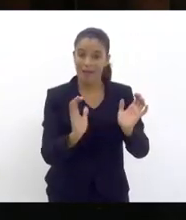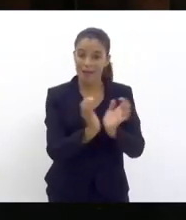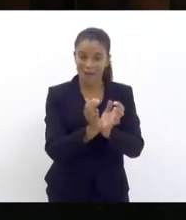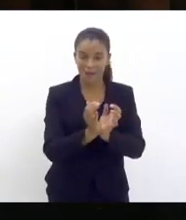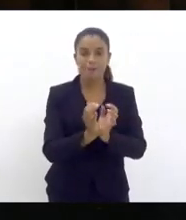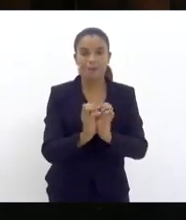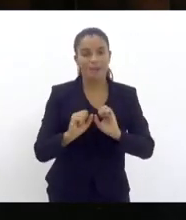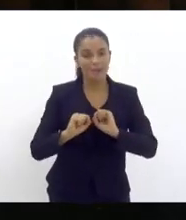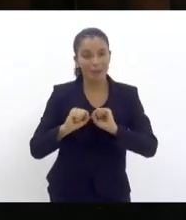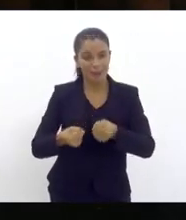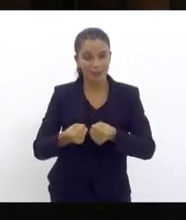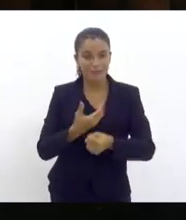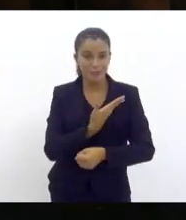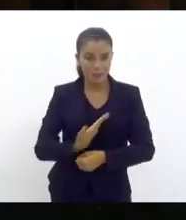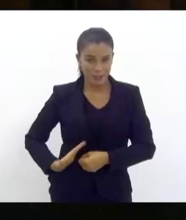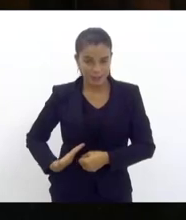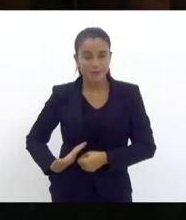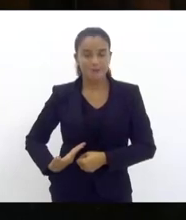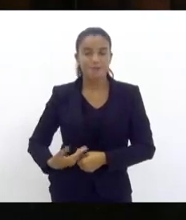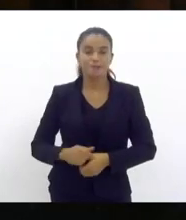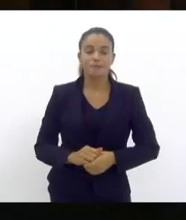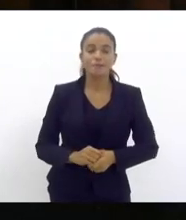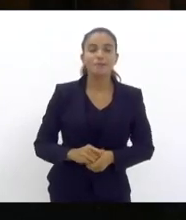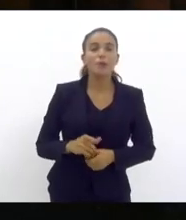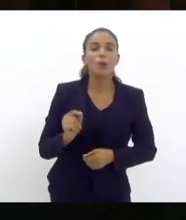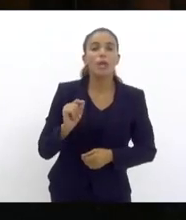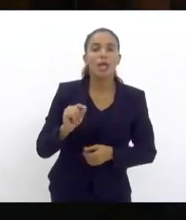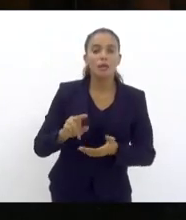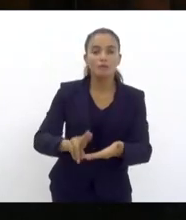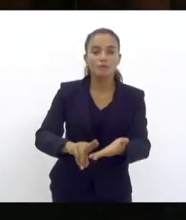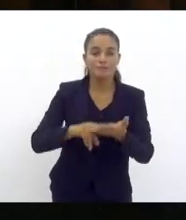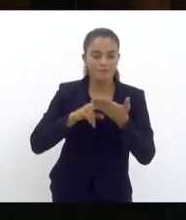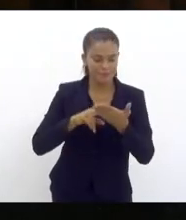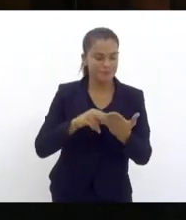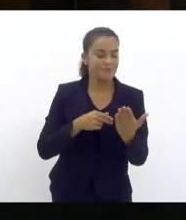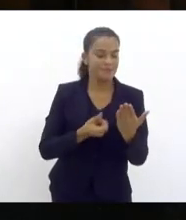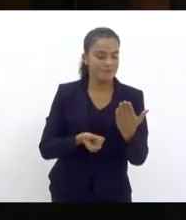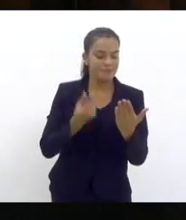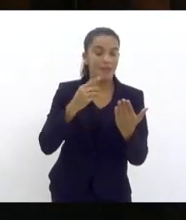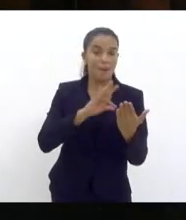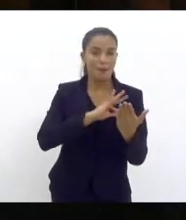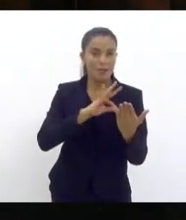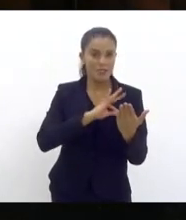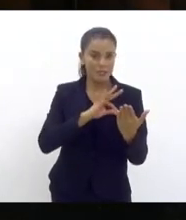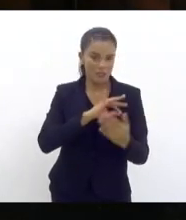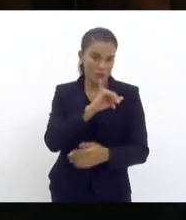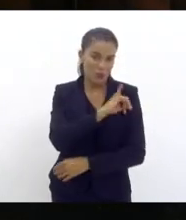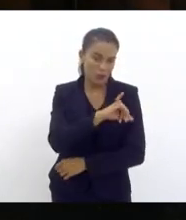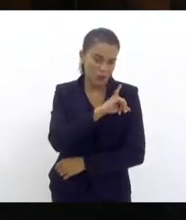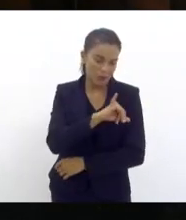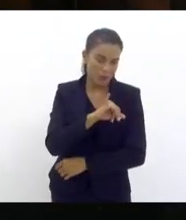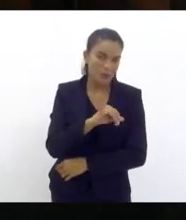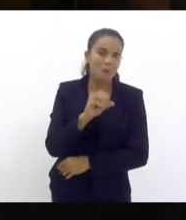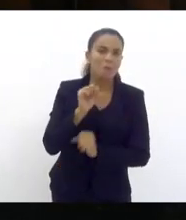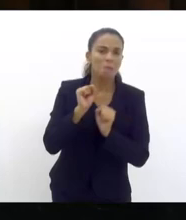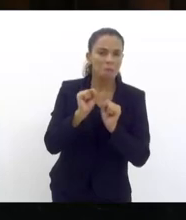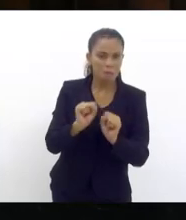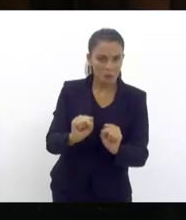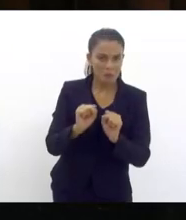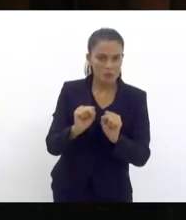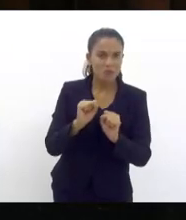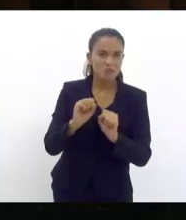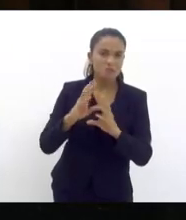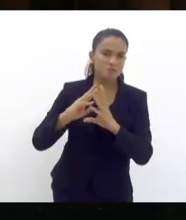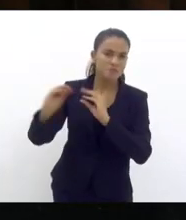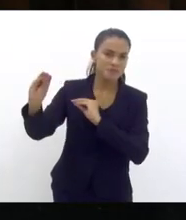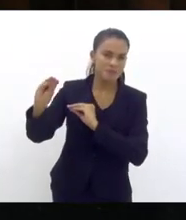pública que lá estava, recebeu um recado das polícias do Rio de Janeiro que poderiam ser retiradas de